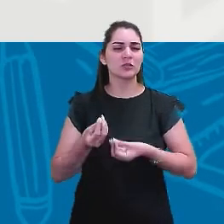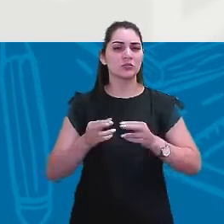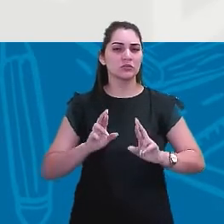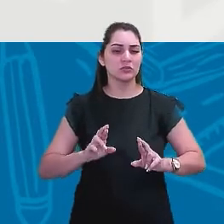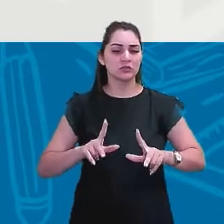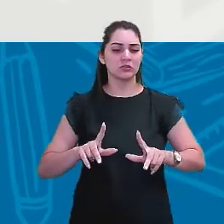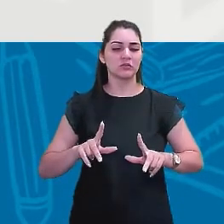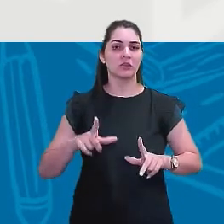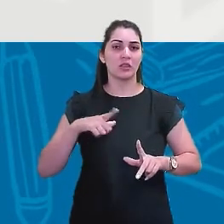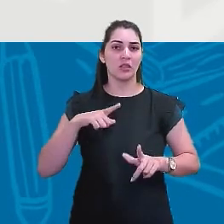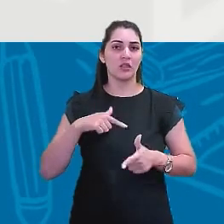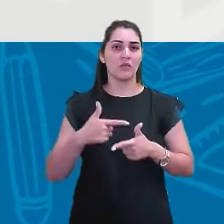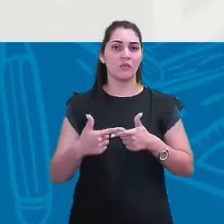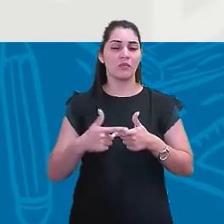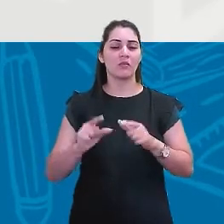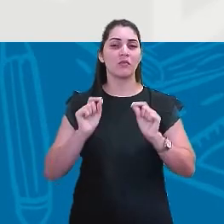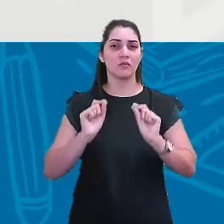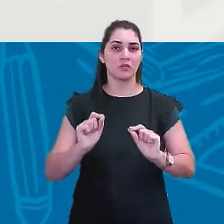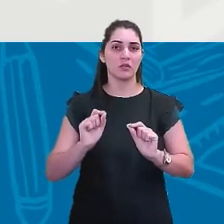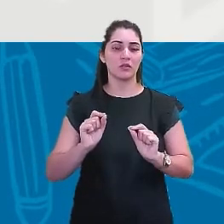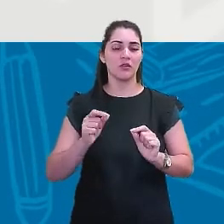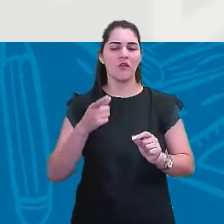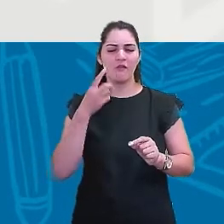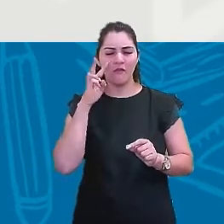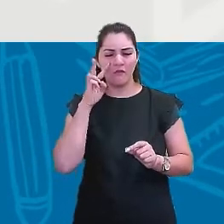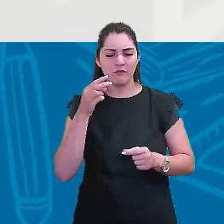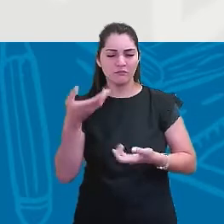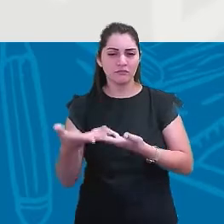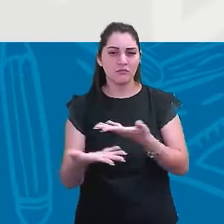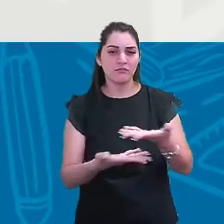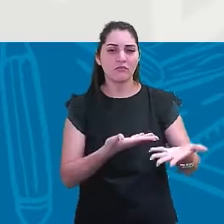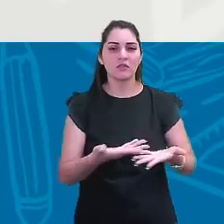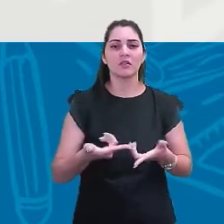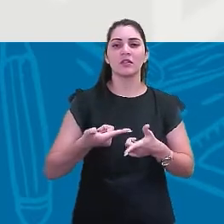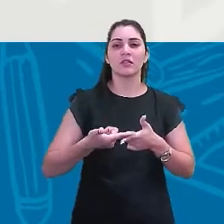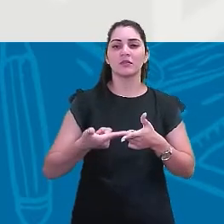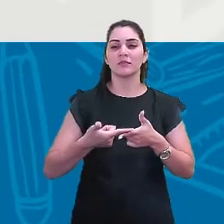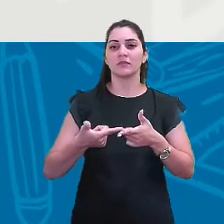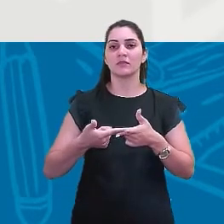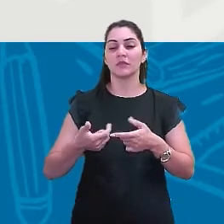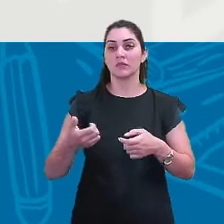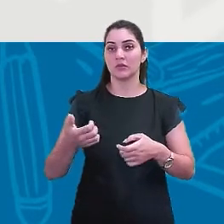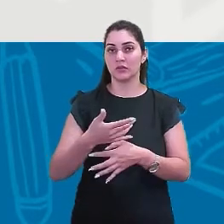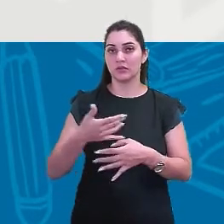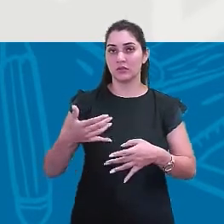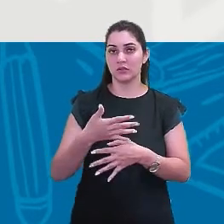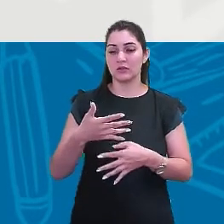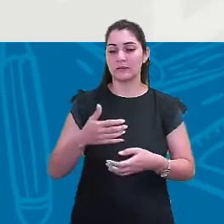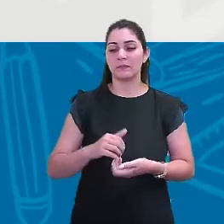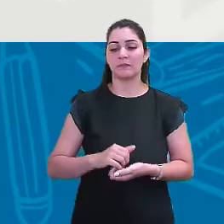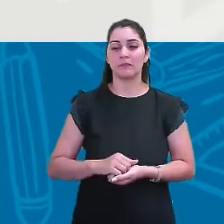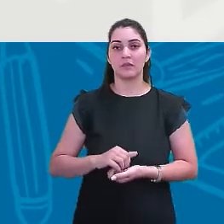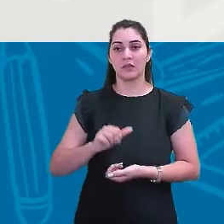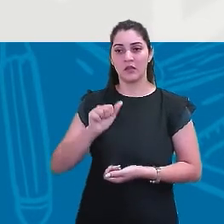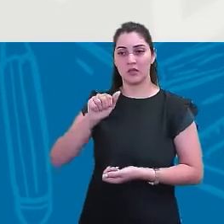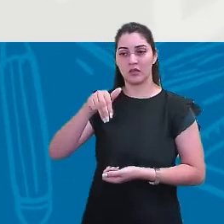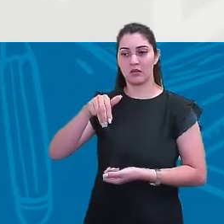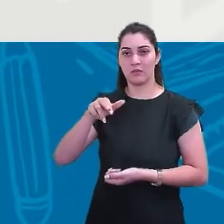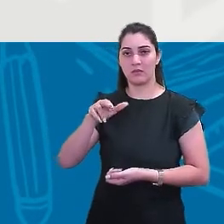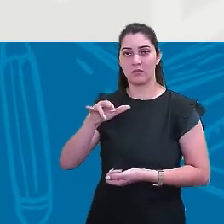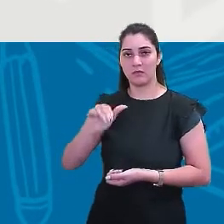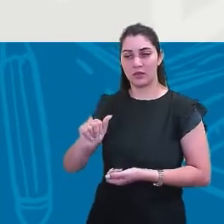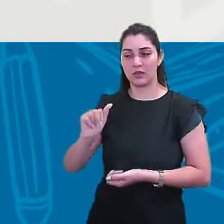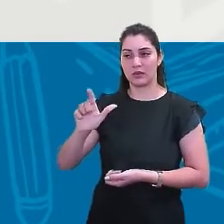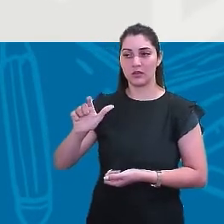causando assim problemas, que é o que a gente vai ver aqui relacionado aos problemas das cidades da América Latina.